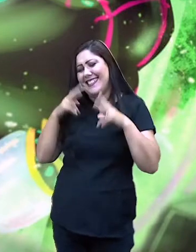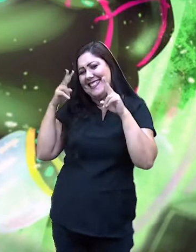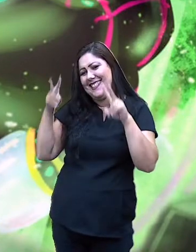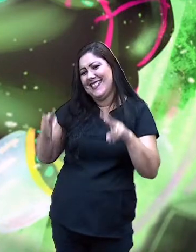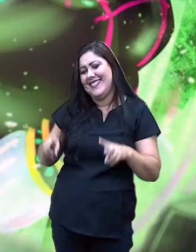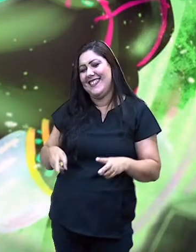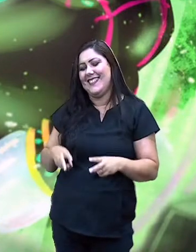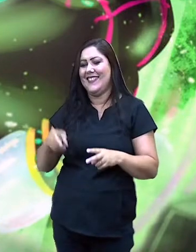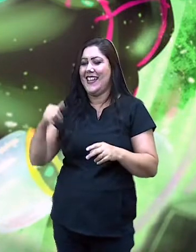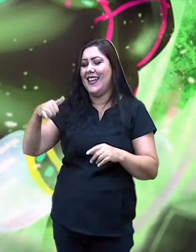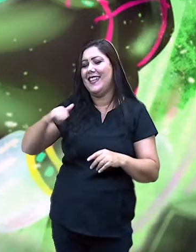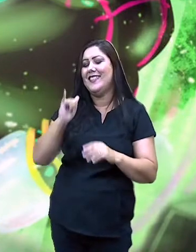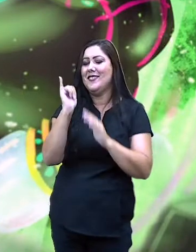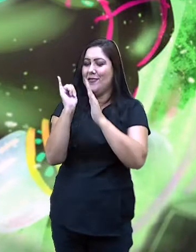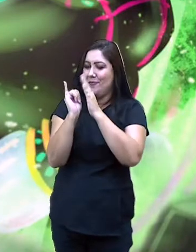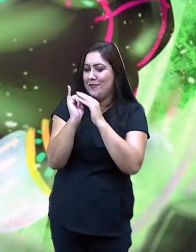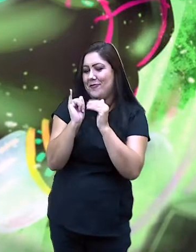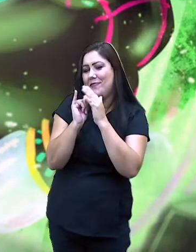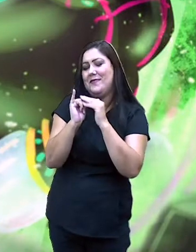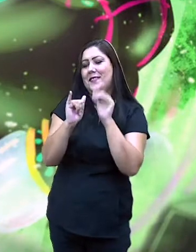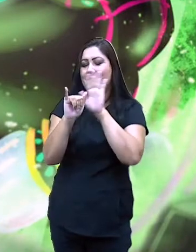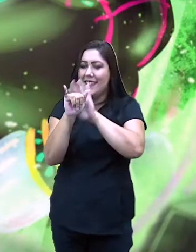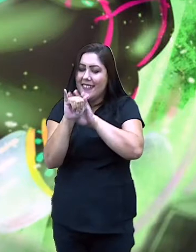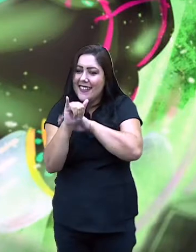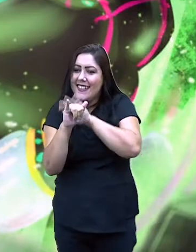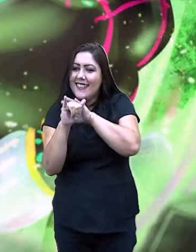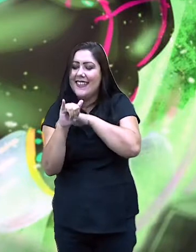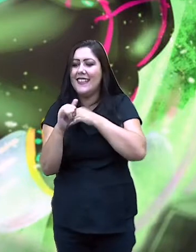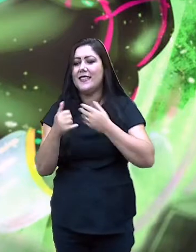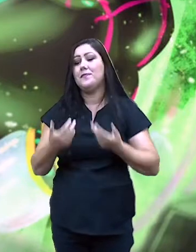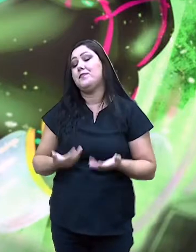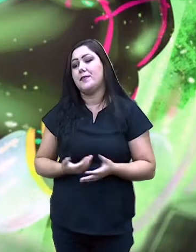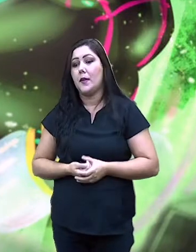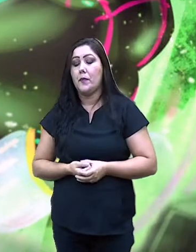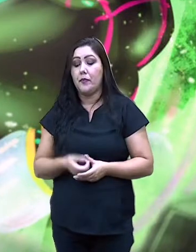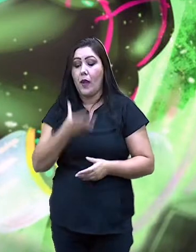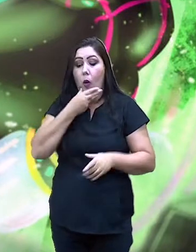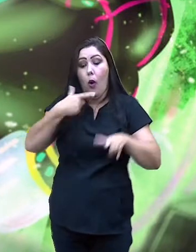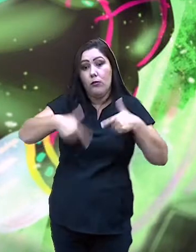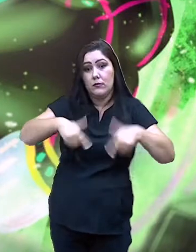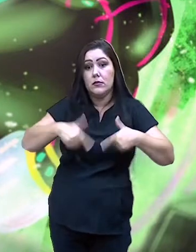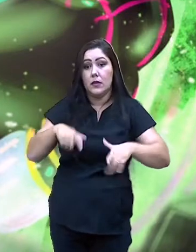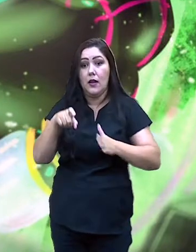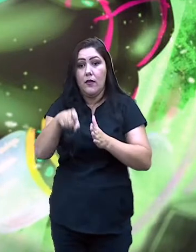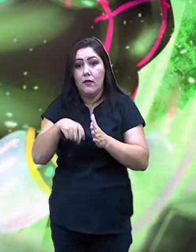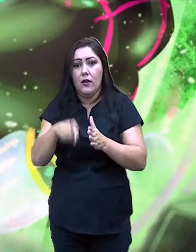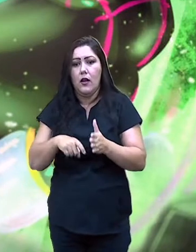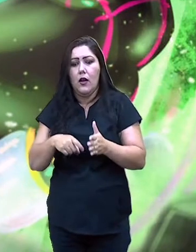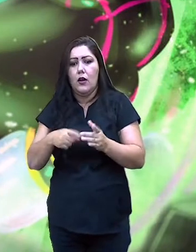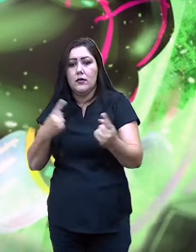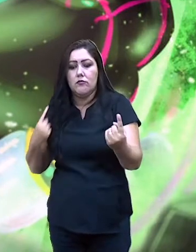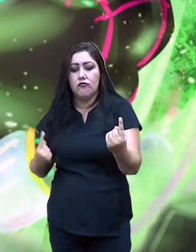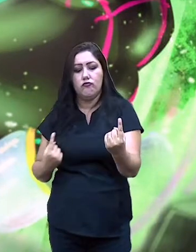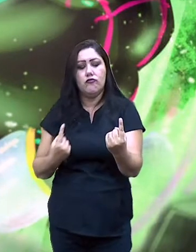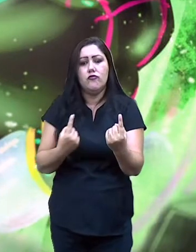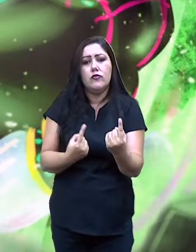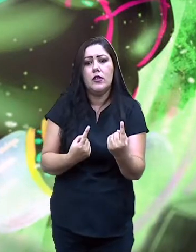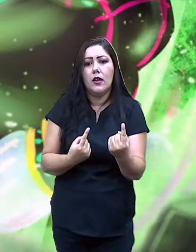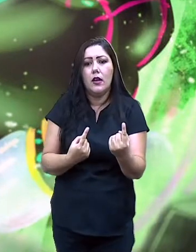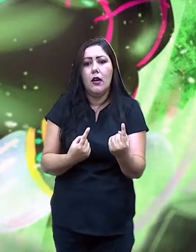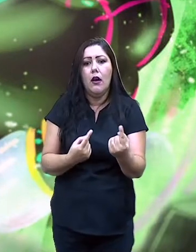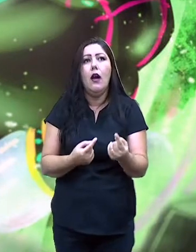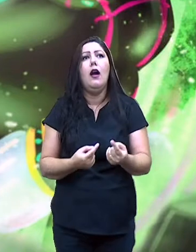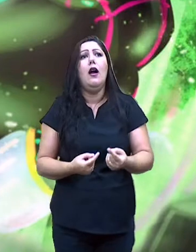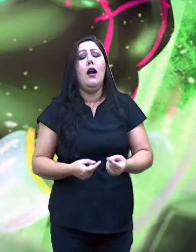Um belo dia, o vaqueiro procura seu patrão e fala O boi desapareceu,